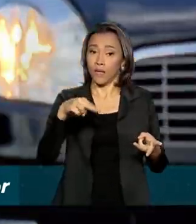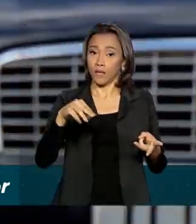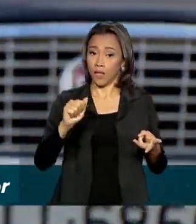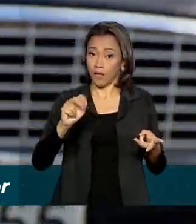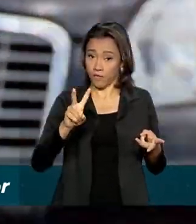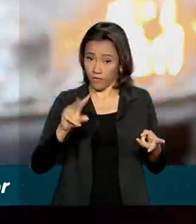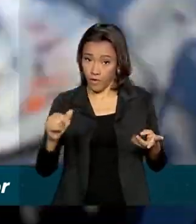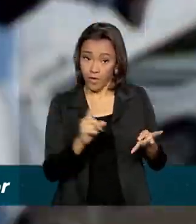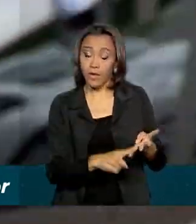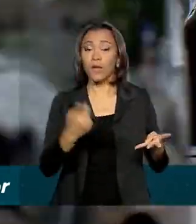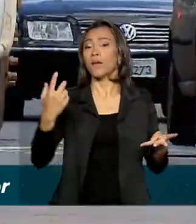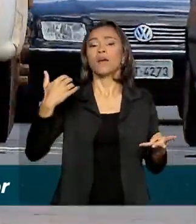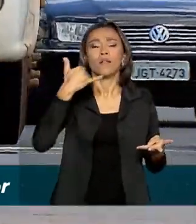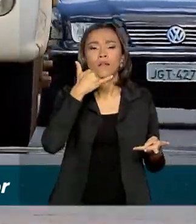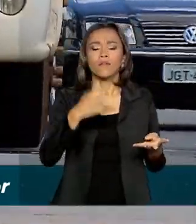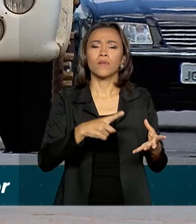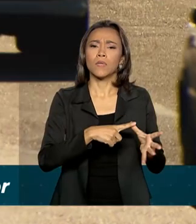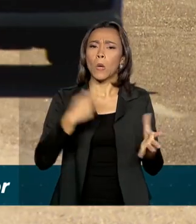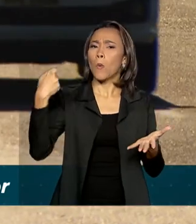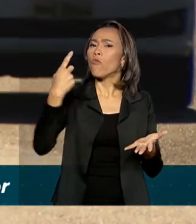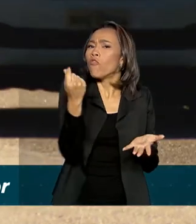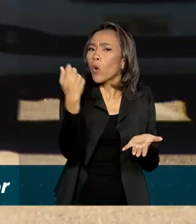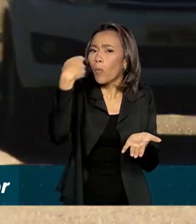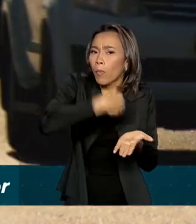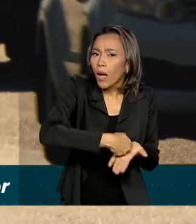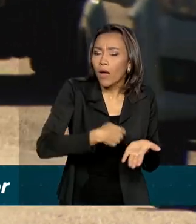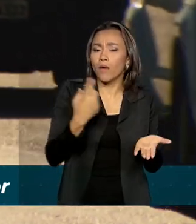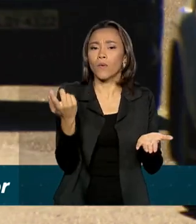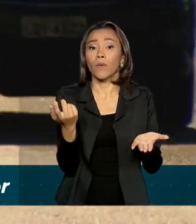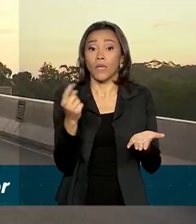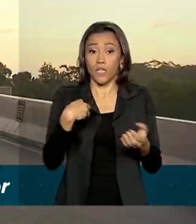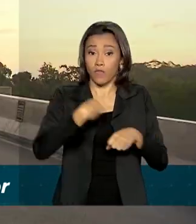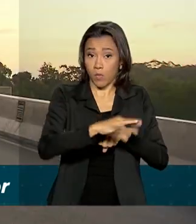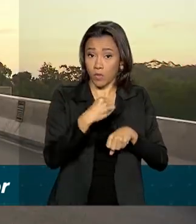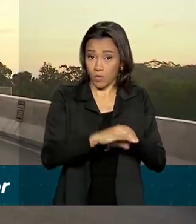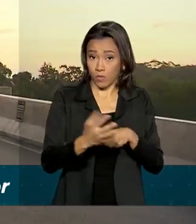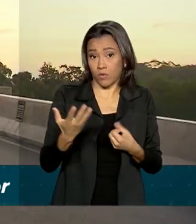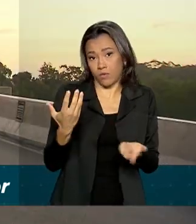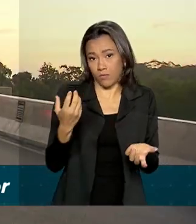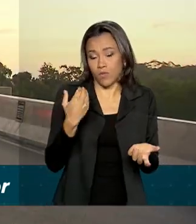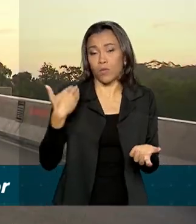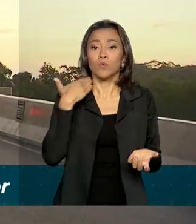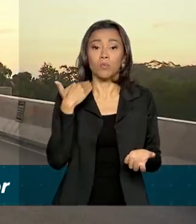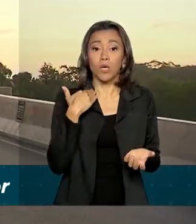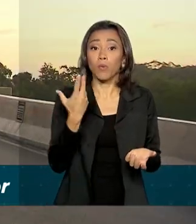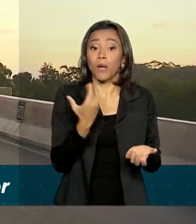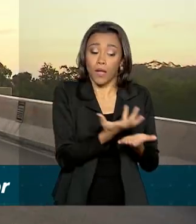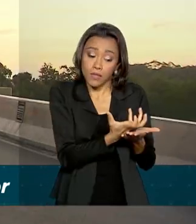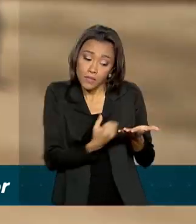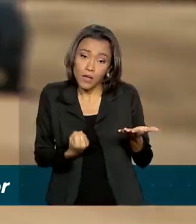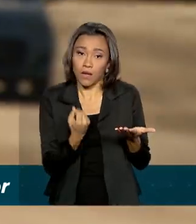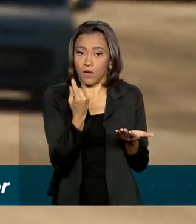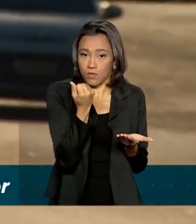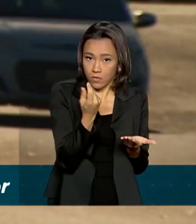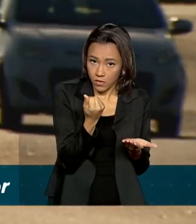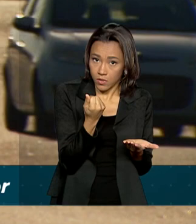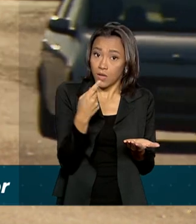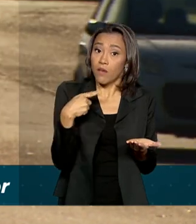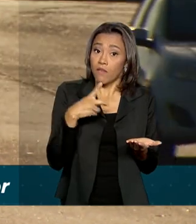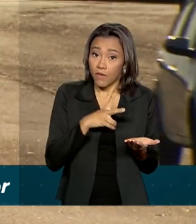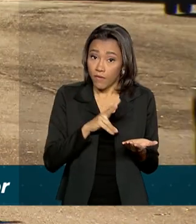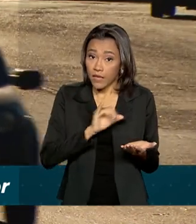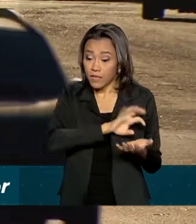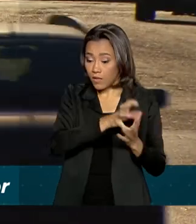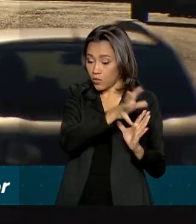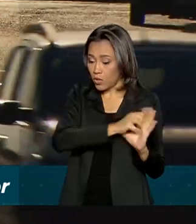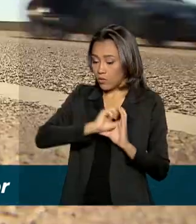realizado o pagamento maior, valor pago e dados bancários para a restituição. O valor excedente deve ser extornado na conta corrente